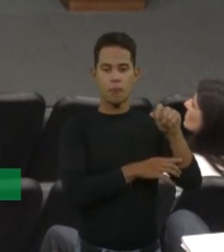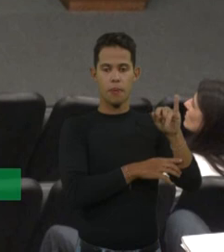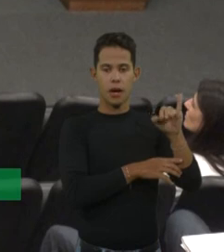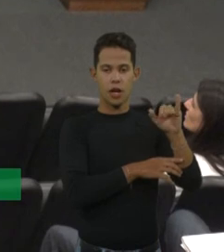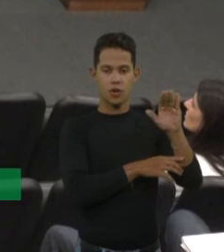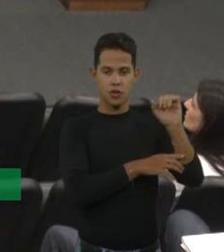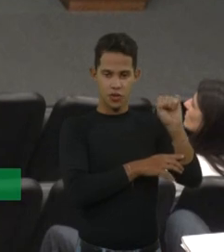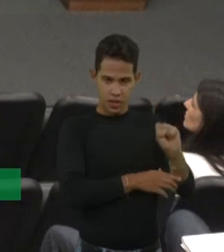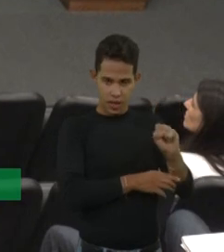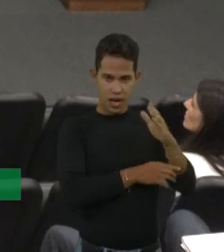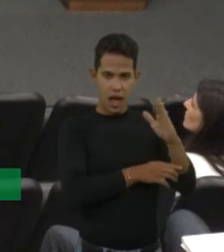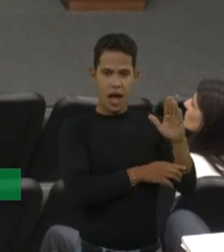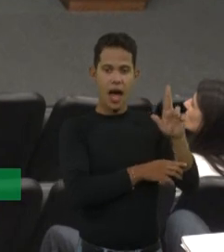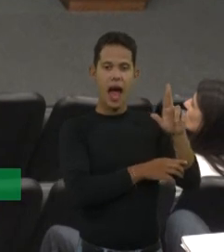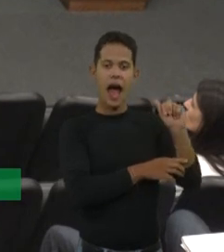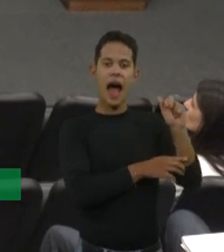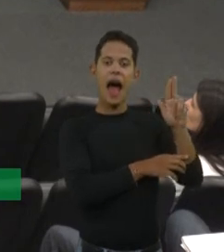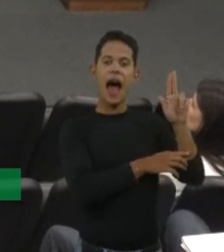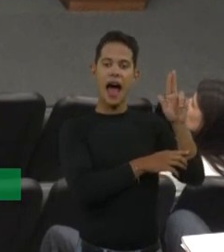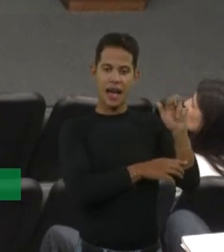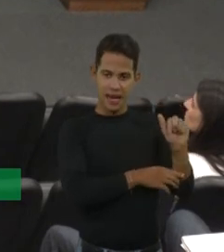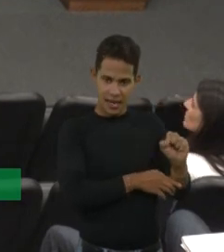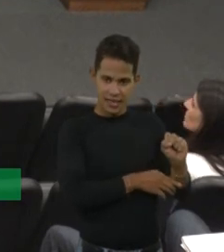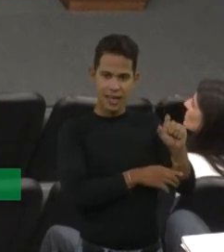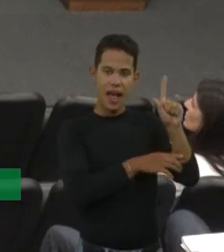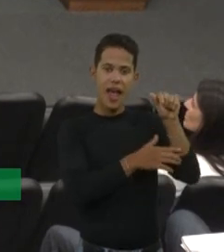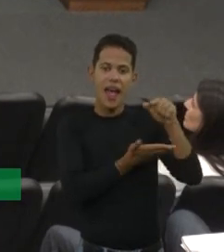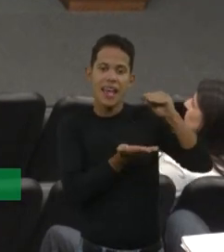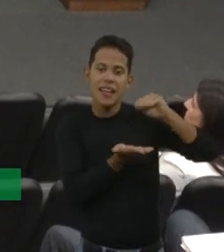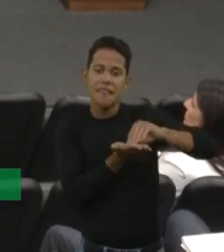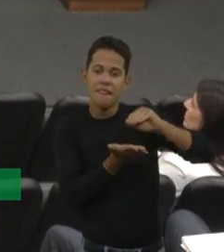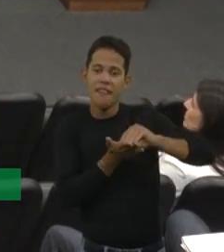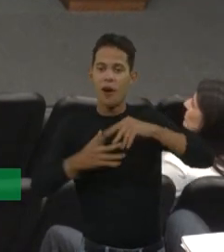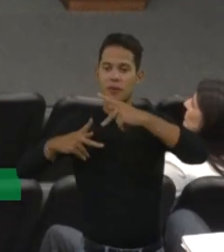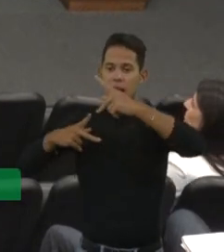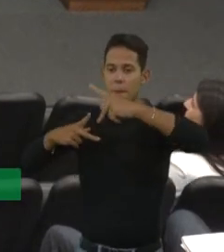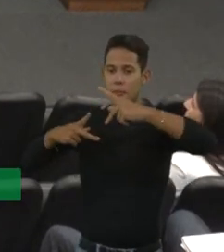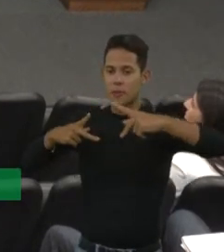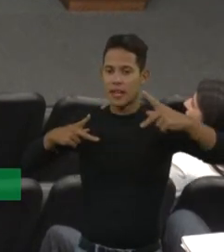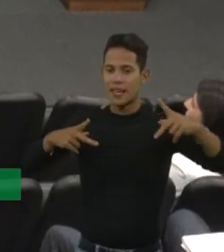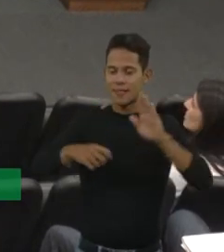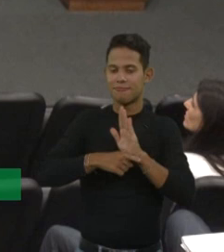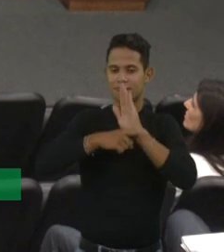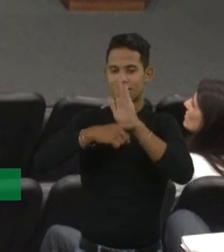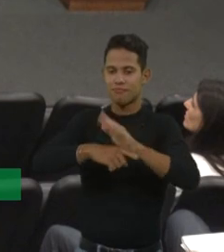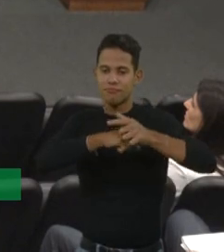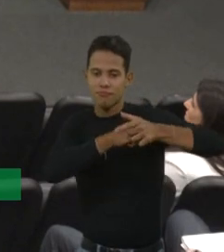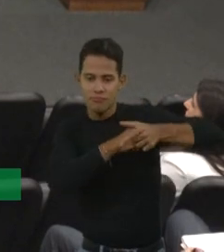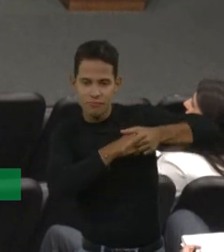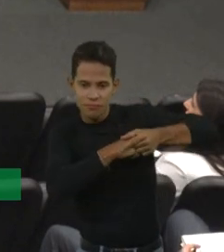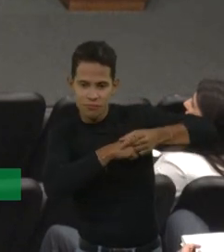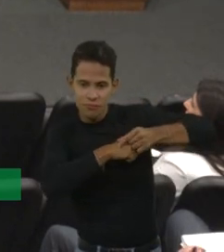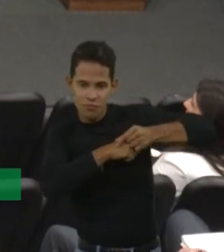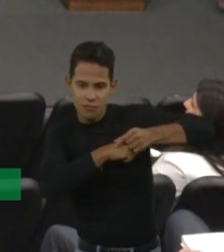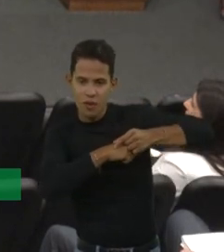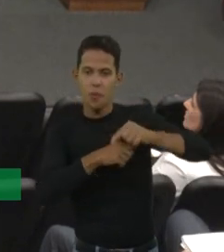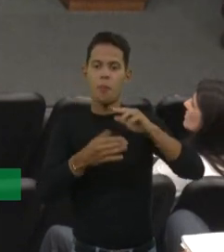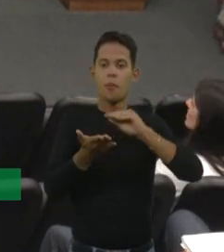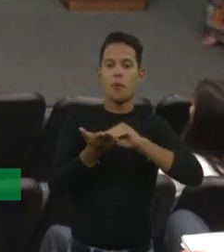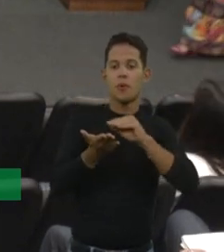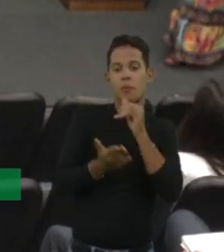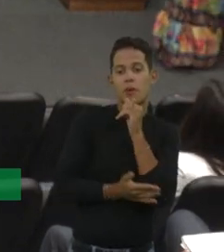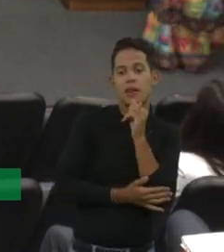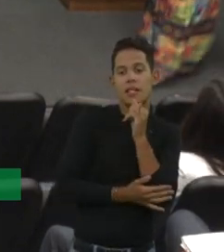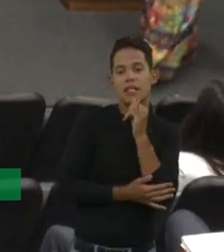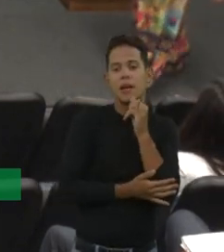tem as raras ou ultra raras, são deficiências das outras proteínas de coagulação, como o fibrinogênio, que é o fator 1, por exemplo.